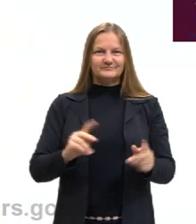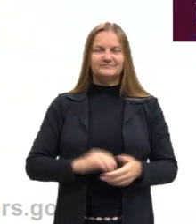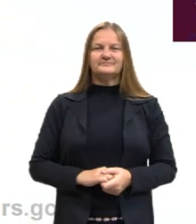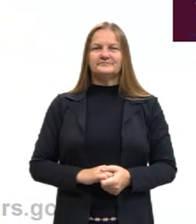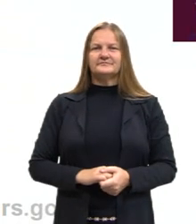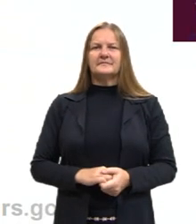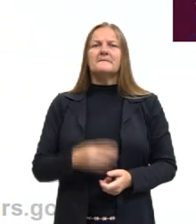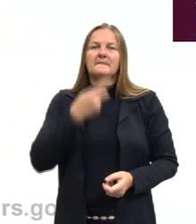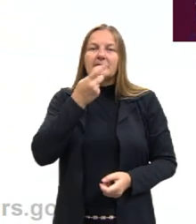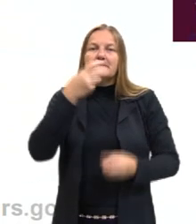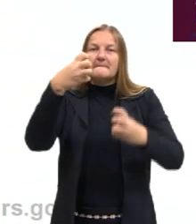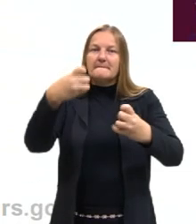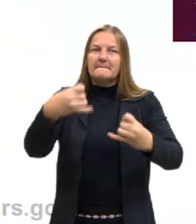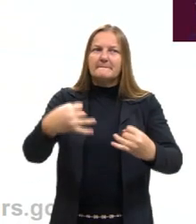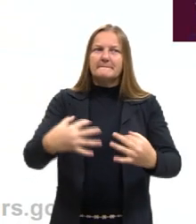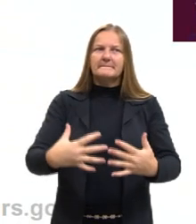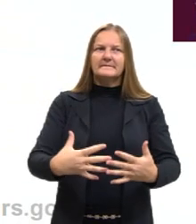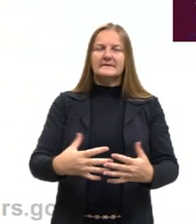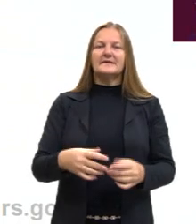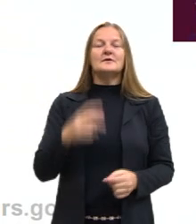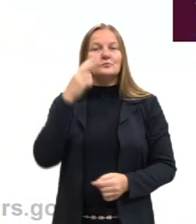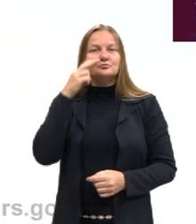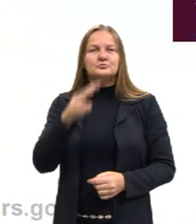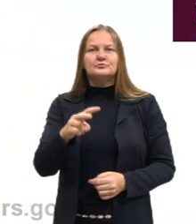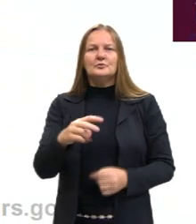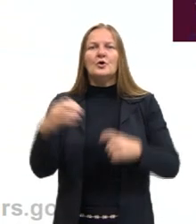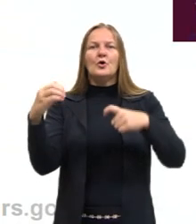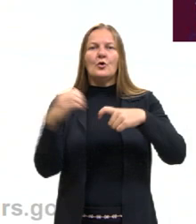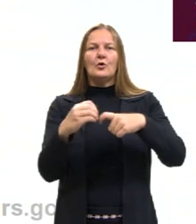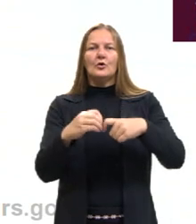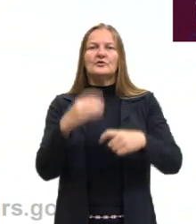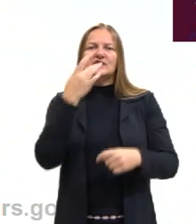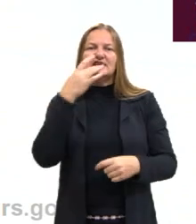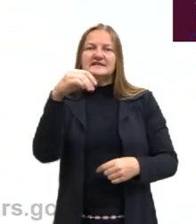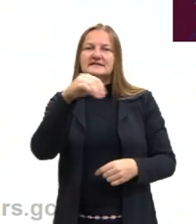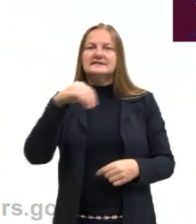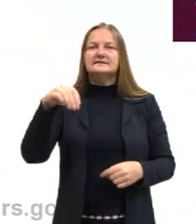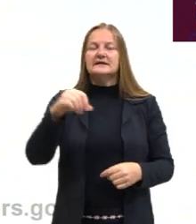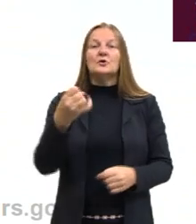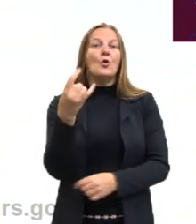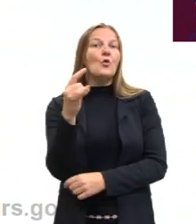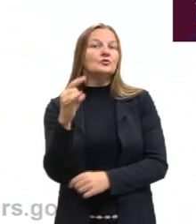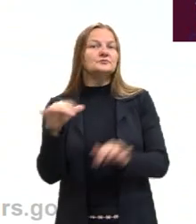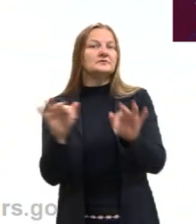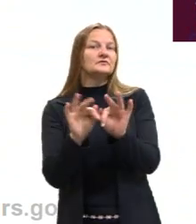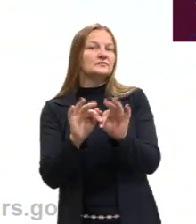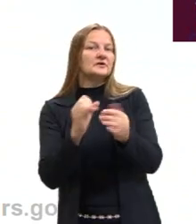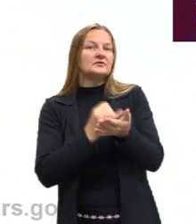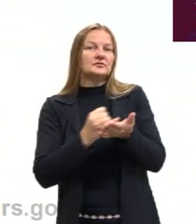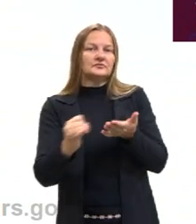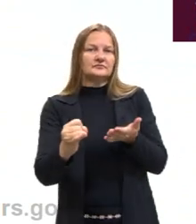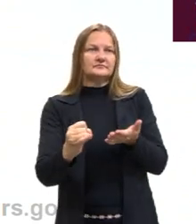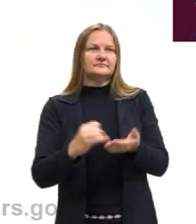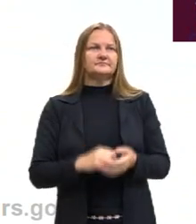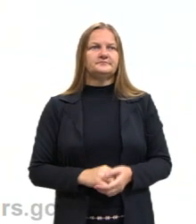Como eu falei, nós vamos ver os óxidos e os sais, que são as últimas funções inorgânicas.